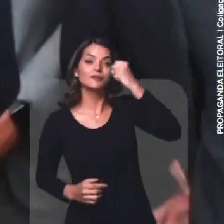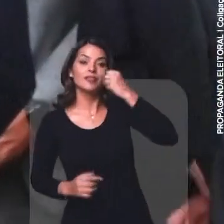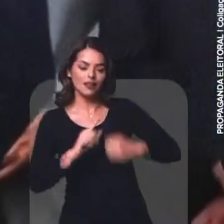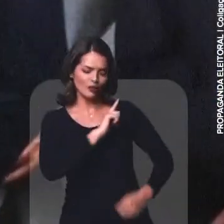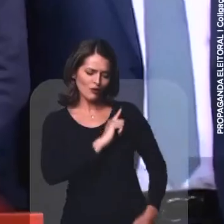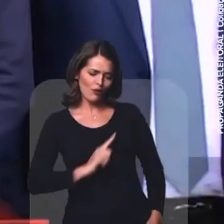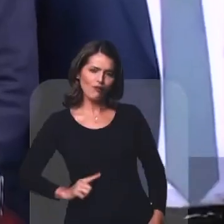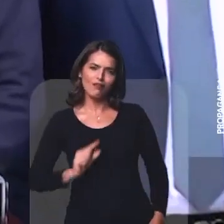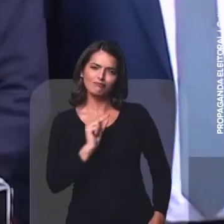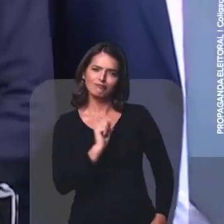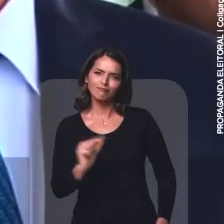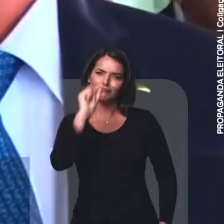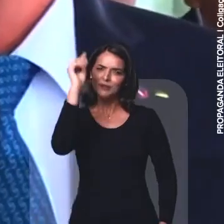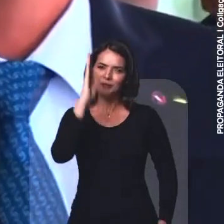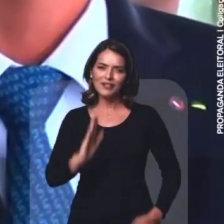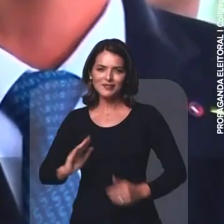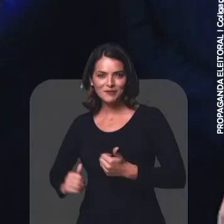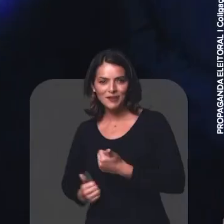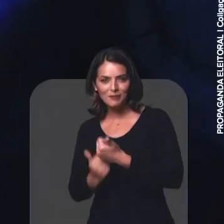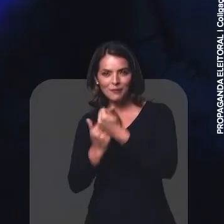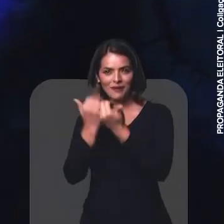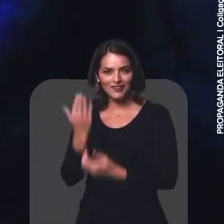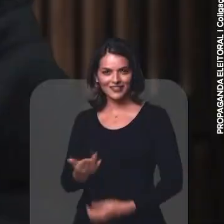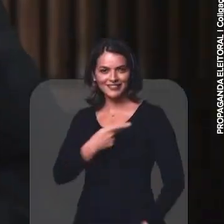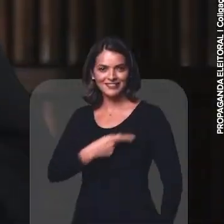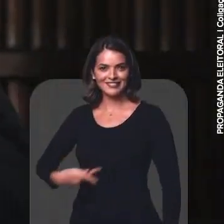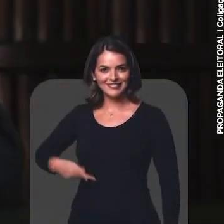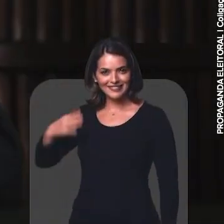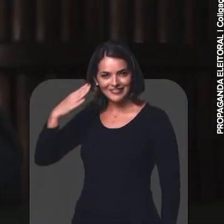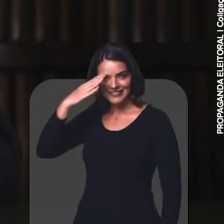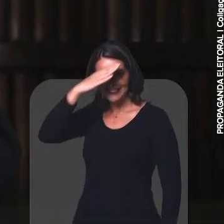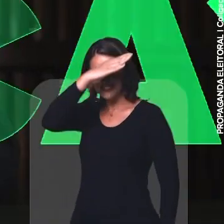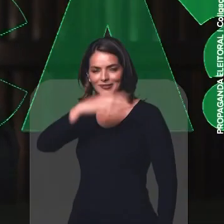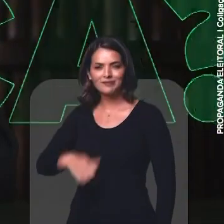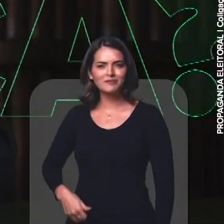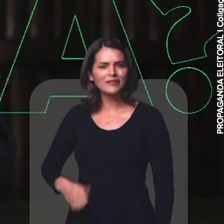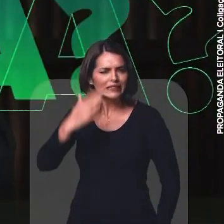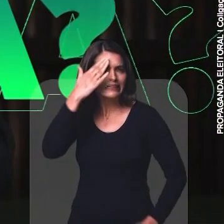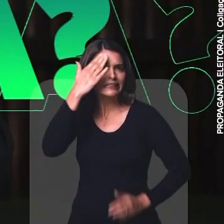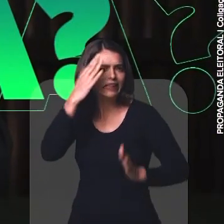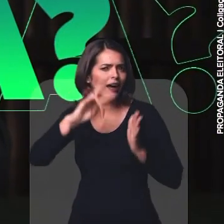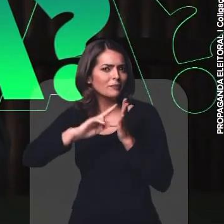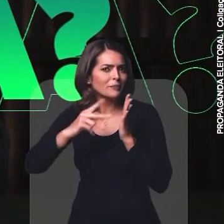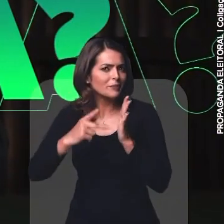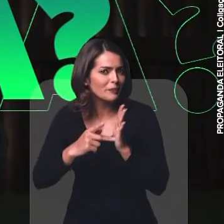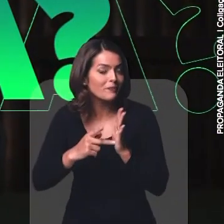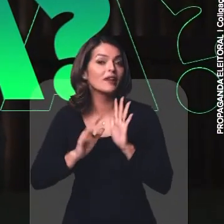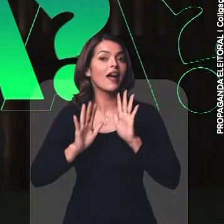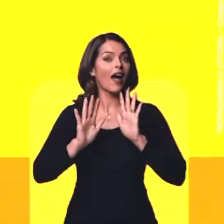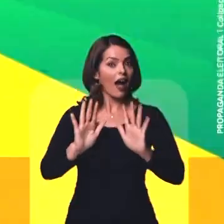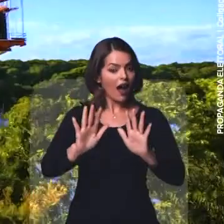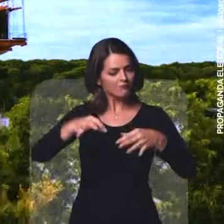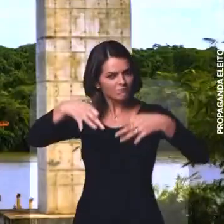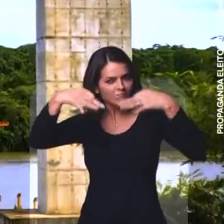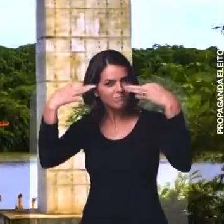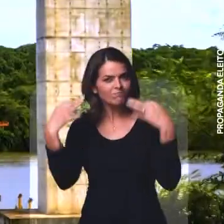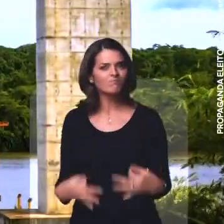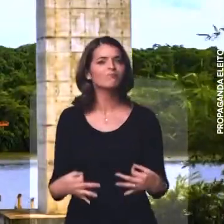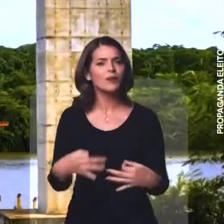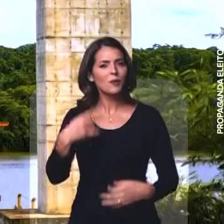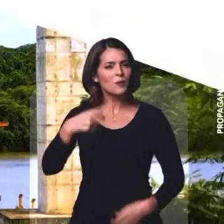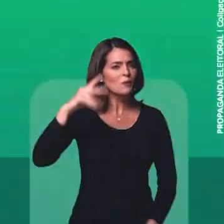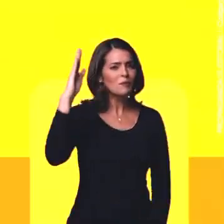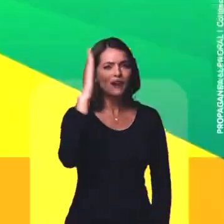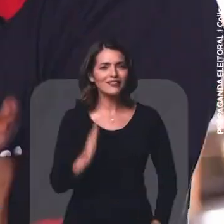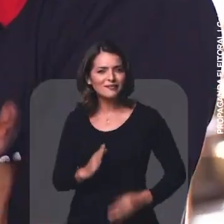governadores que apoiam o presidente Bolsonaro. Sabe o que isso significa? O reconhecimento